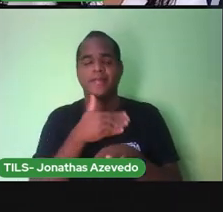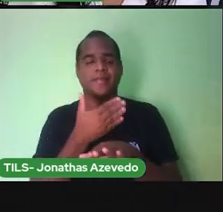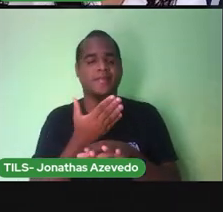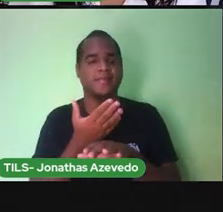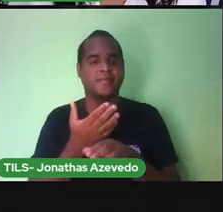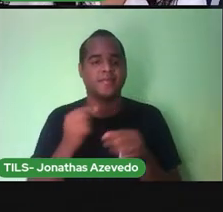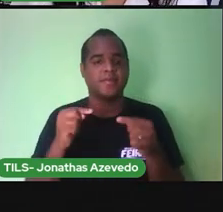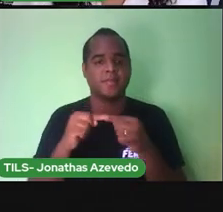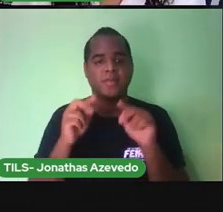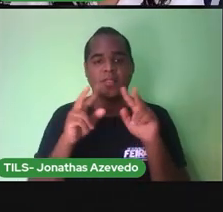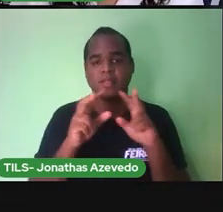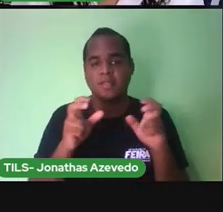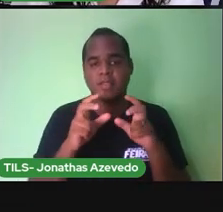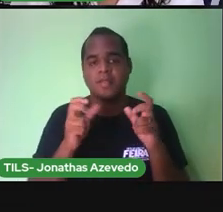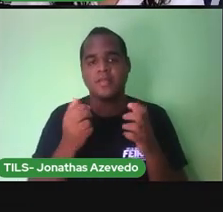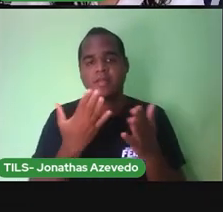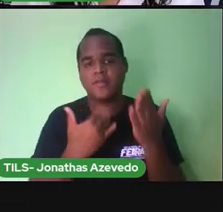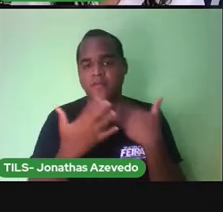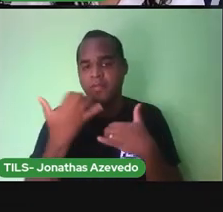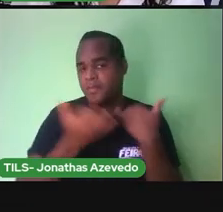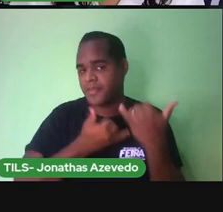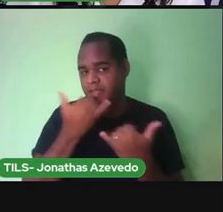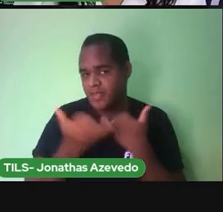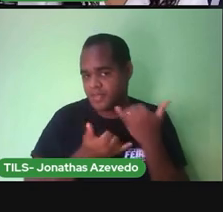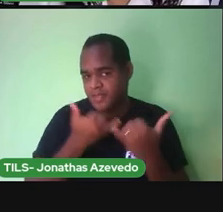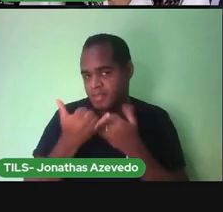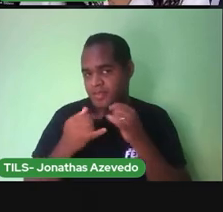Vamos Brincar com as Palavras.